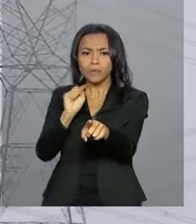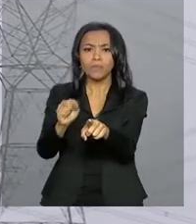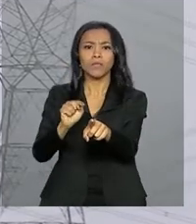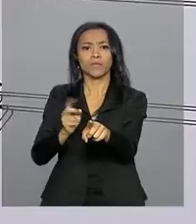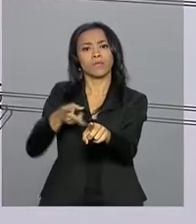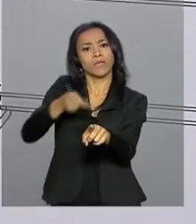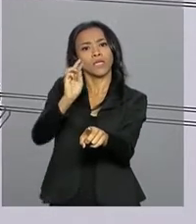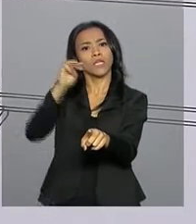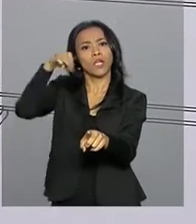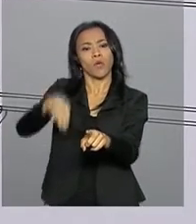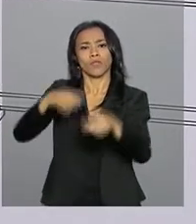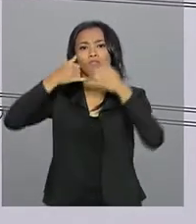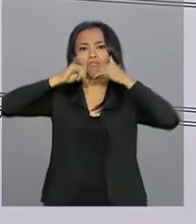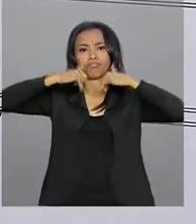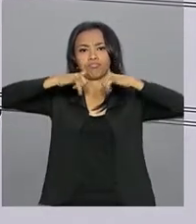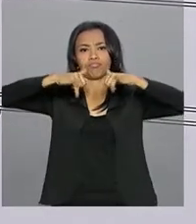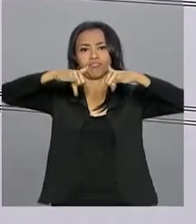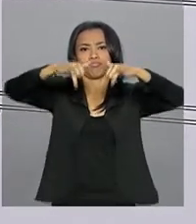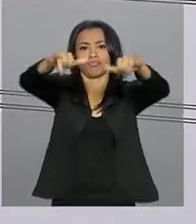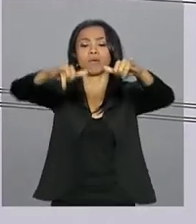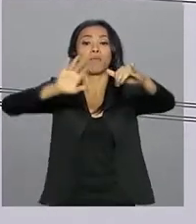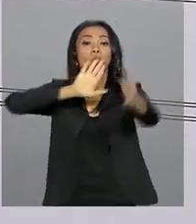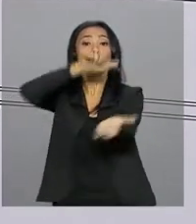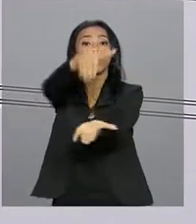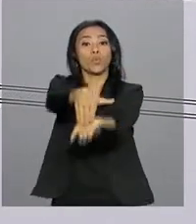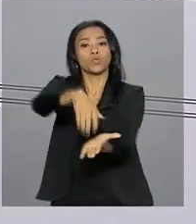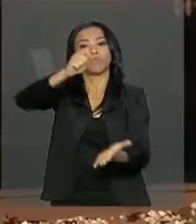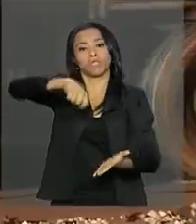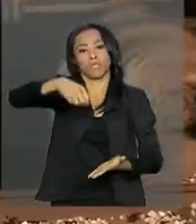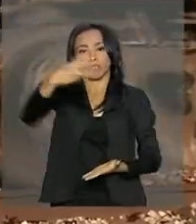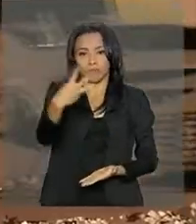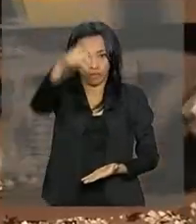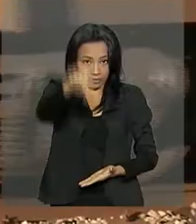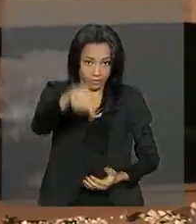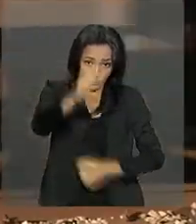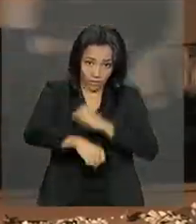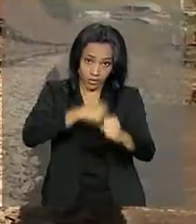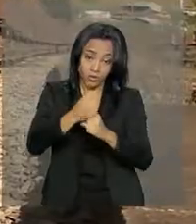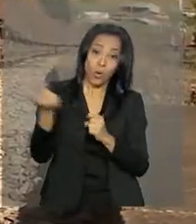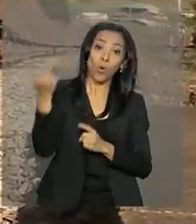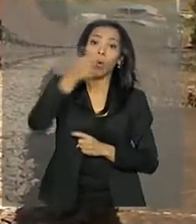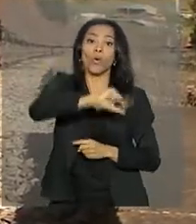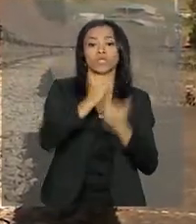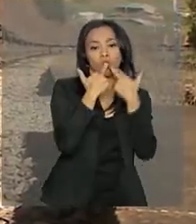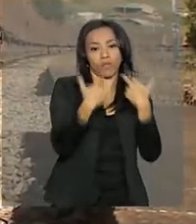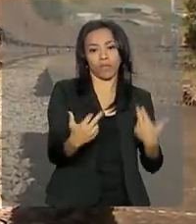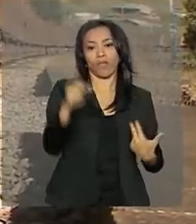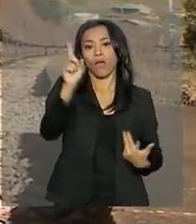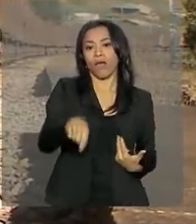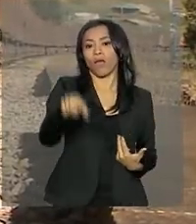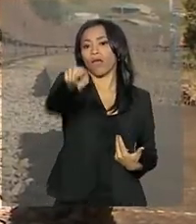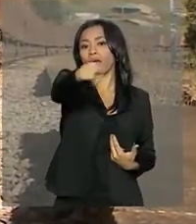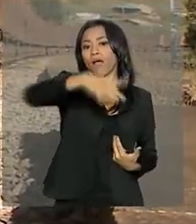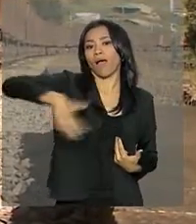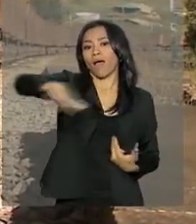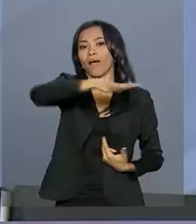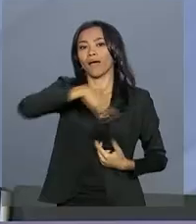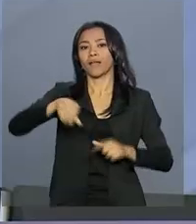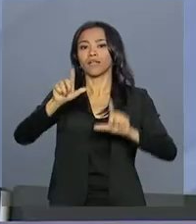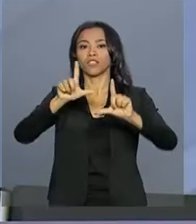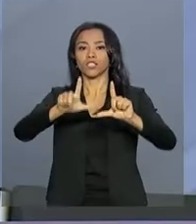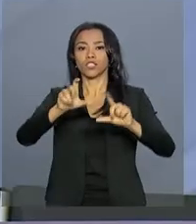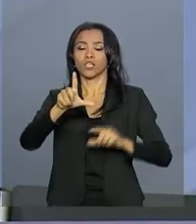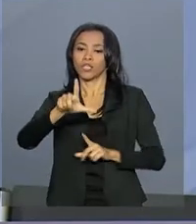transmissão previsto para o último trimestre deste ano. Outra inovação é o Plano Nacional de Logística.